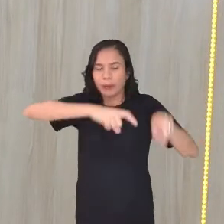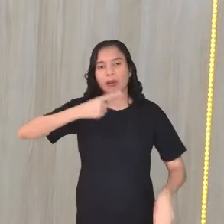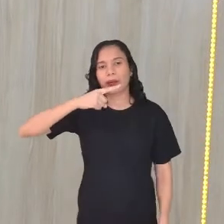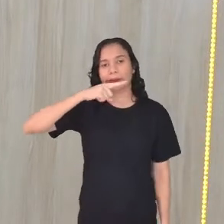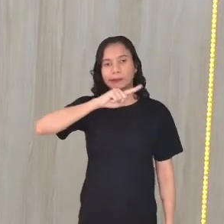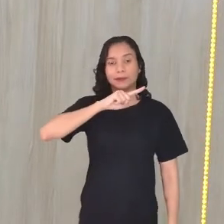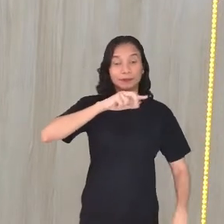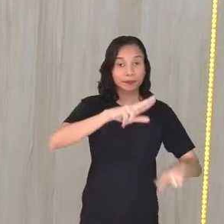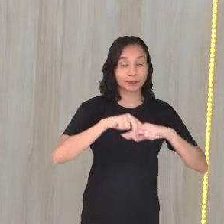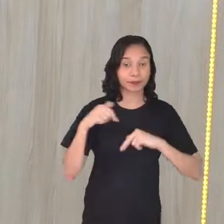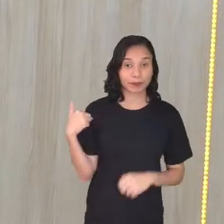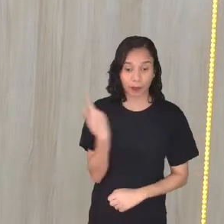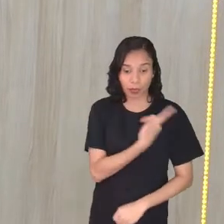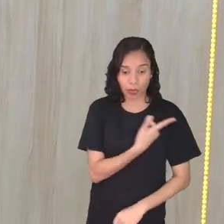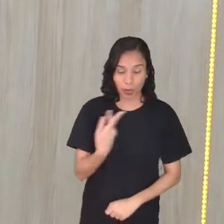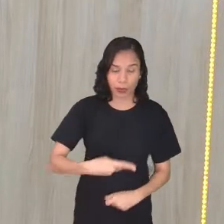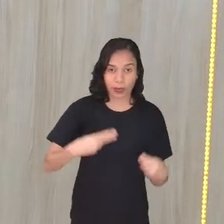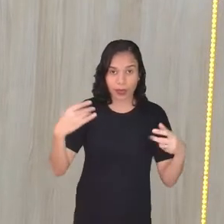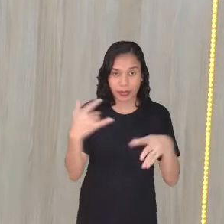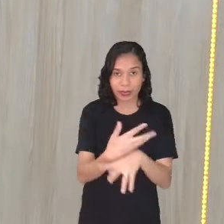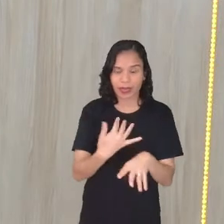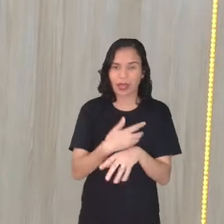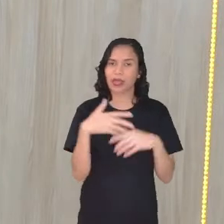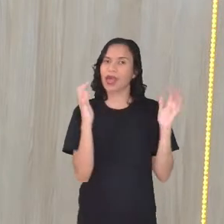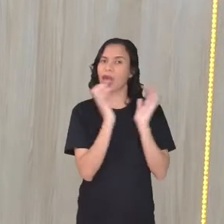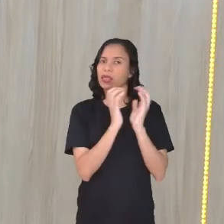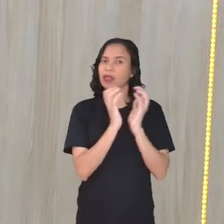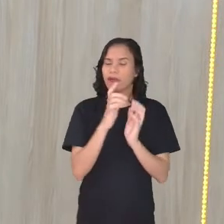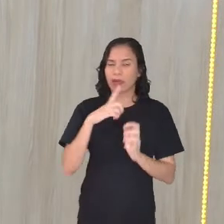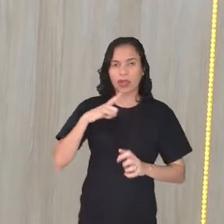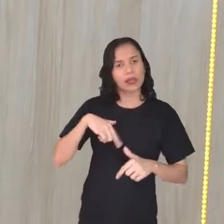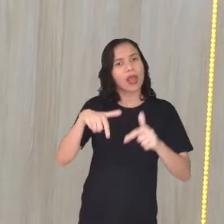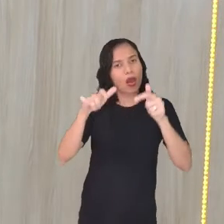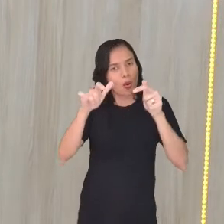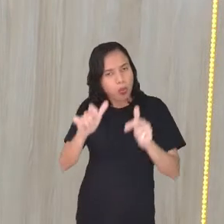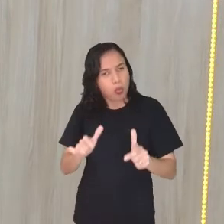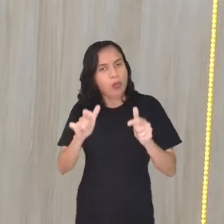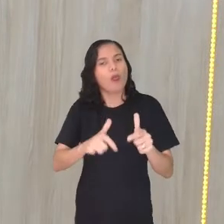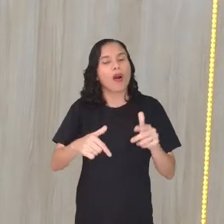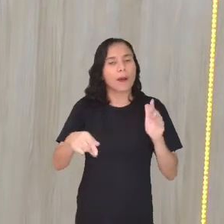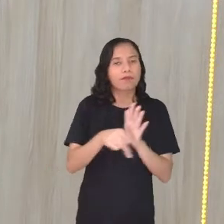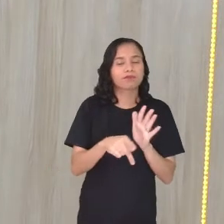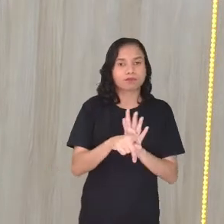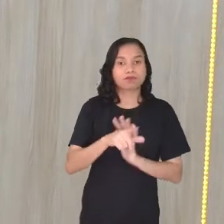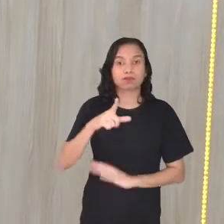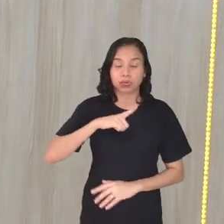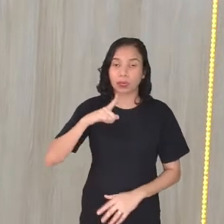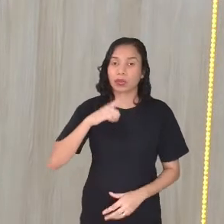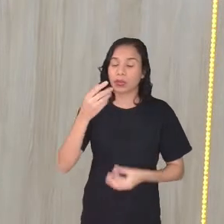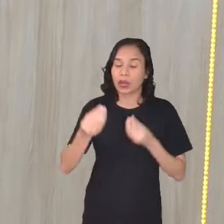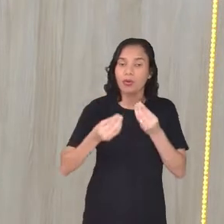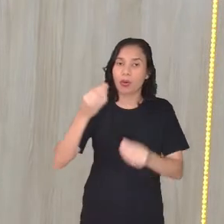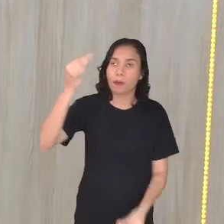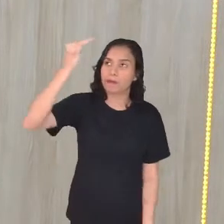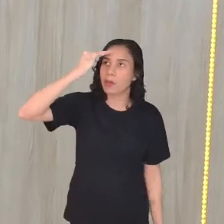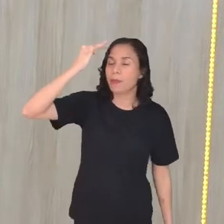E na nossa cidade do Recife, existem lugares, né? Que traz a memória